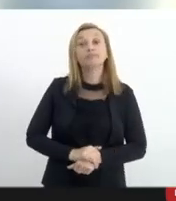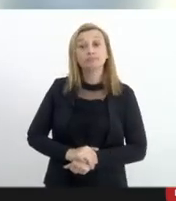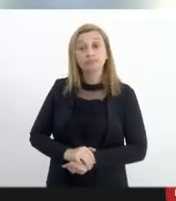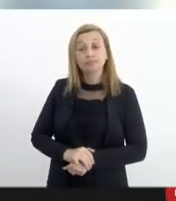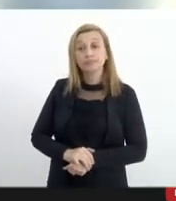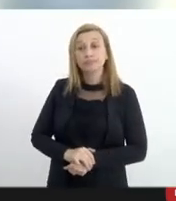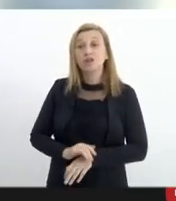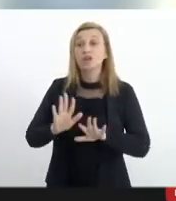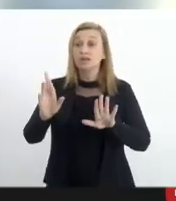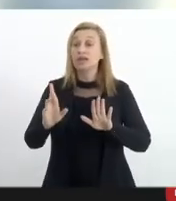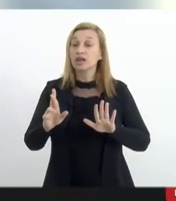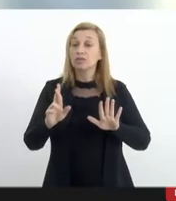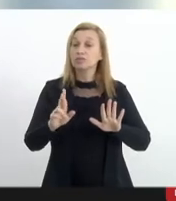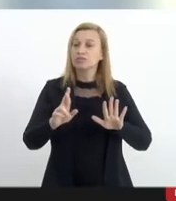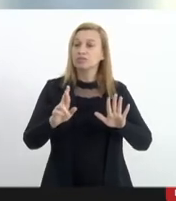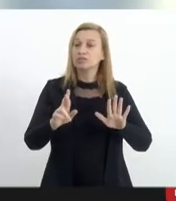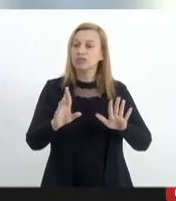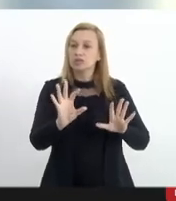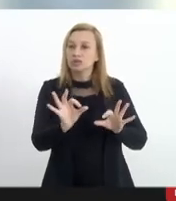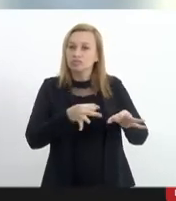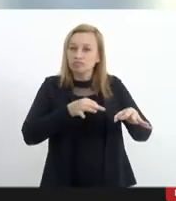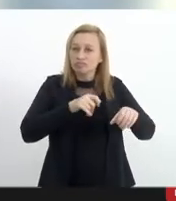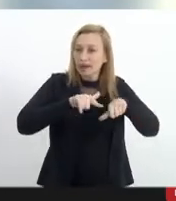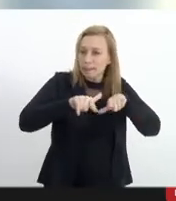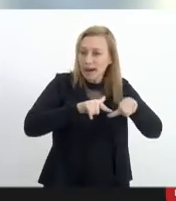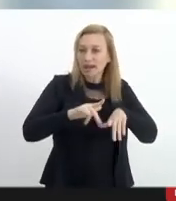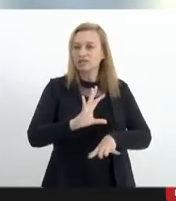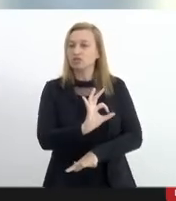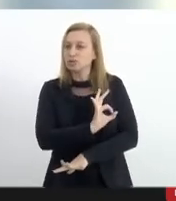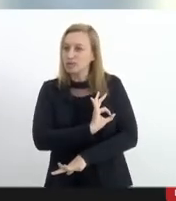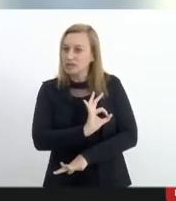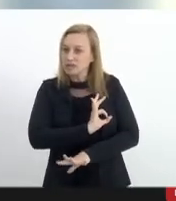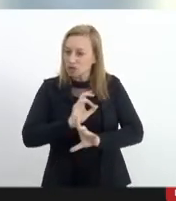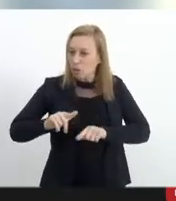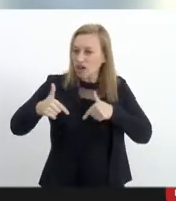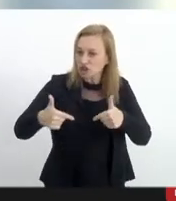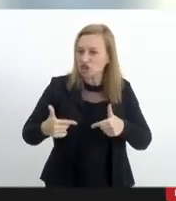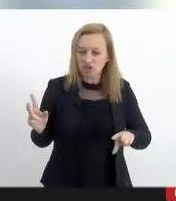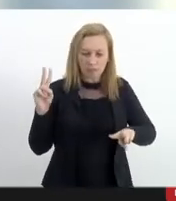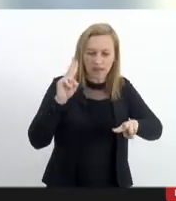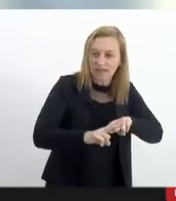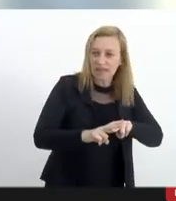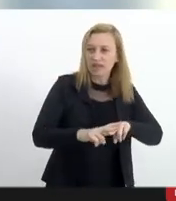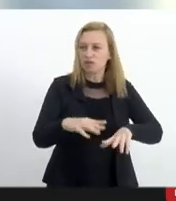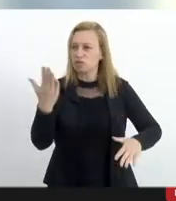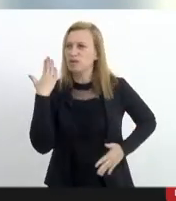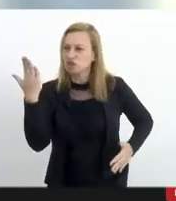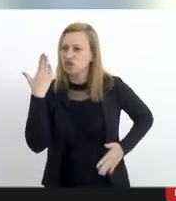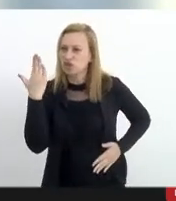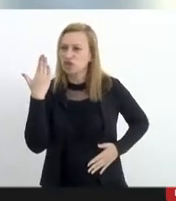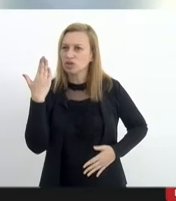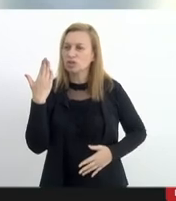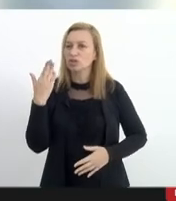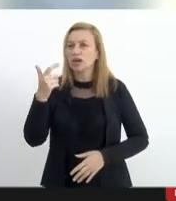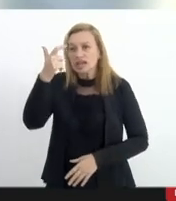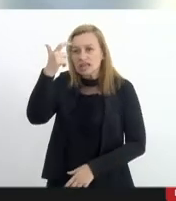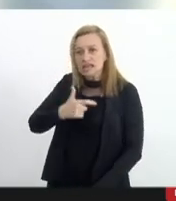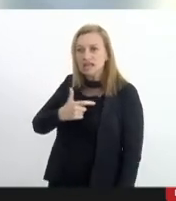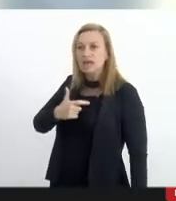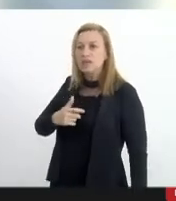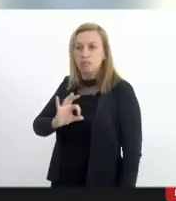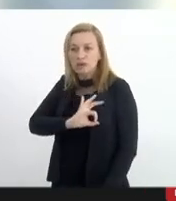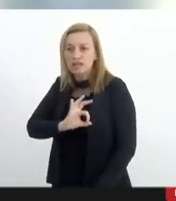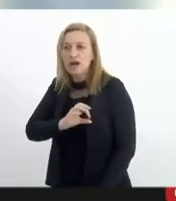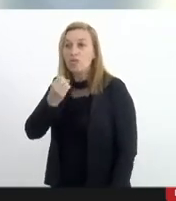uma realização de um policiamento uma ação de prender os bandidos ser o mocinho e tal